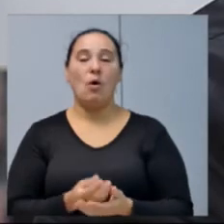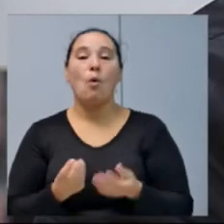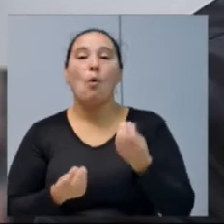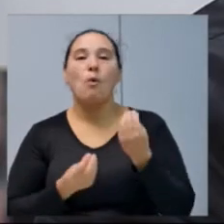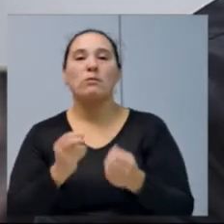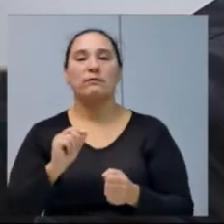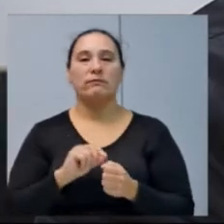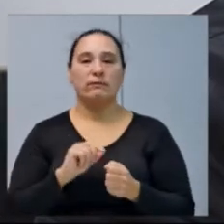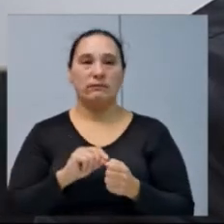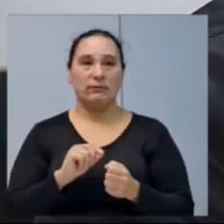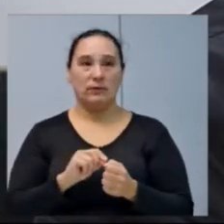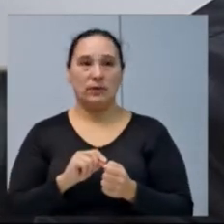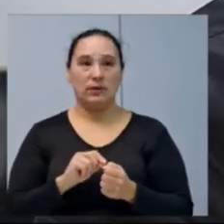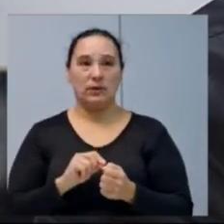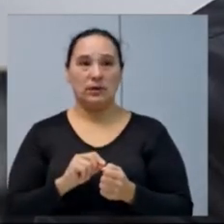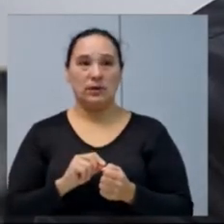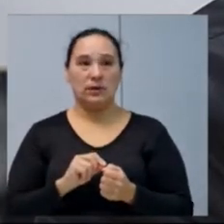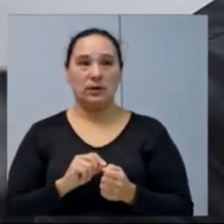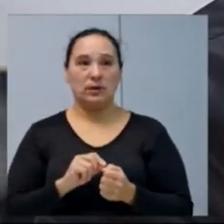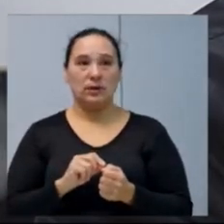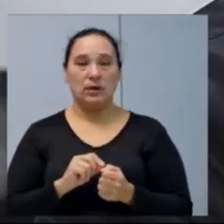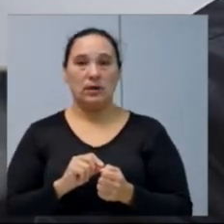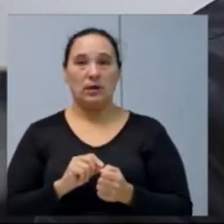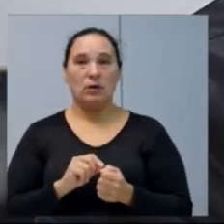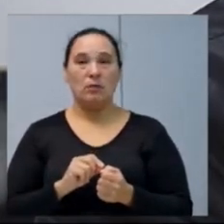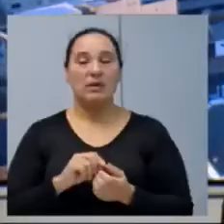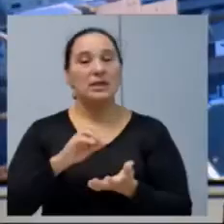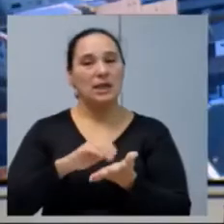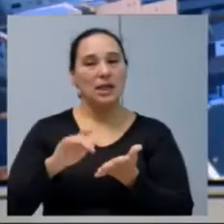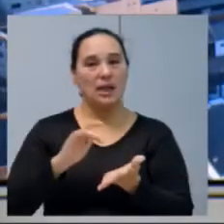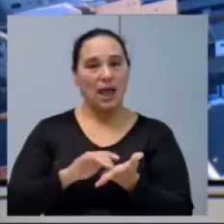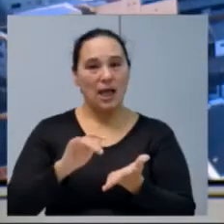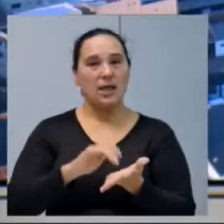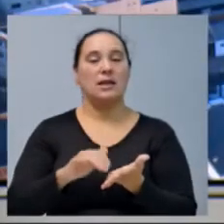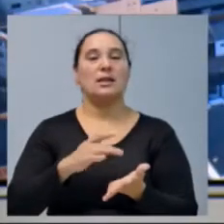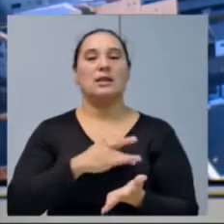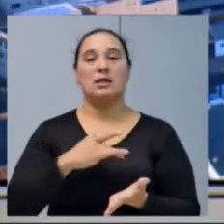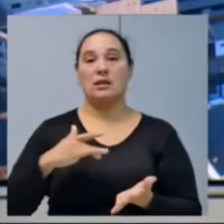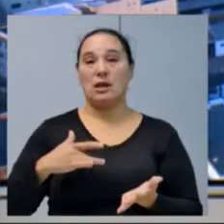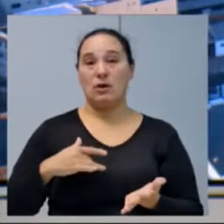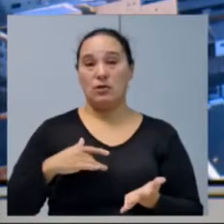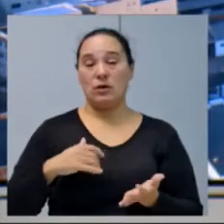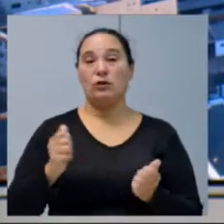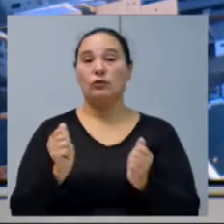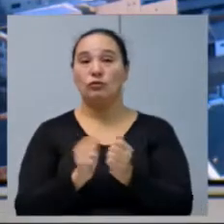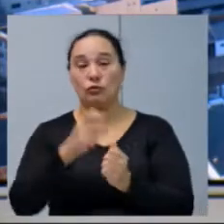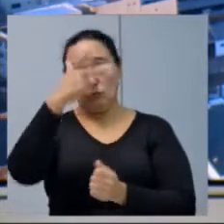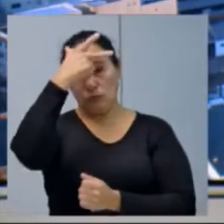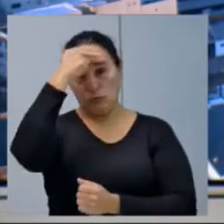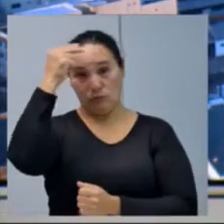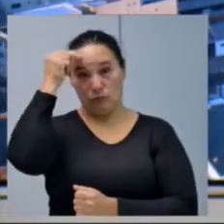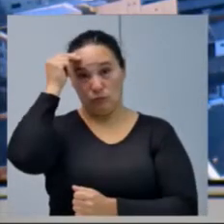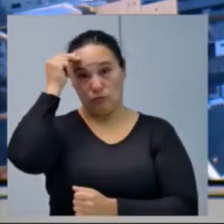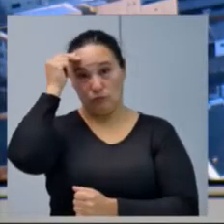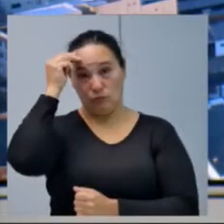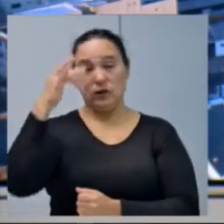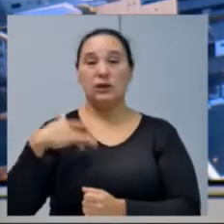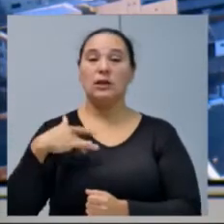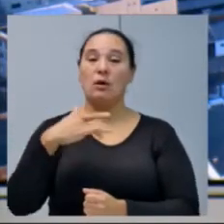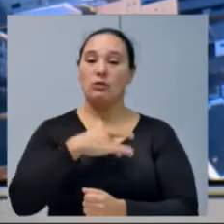a dona Iara vai resolver esse problema, junto com o prefeito, junto com todo mundo da saúde.